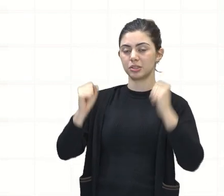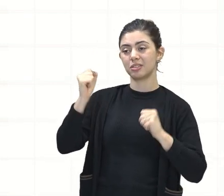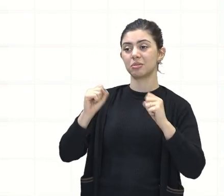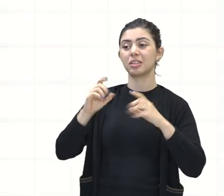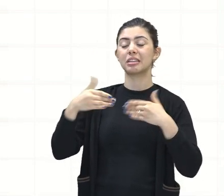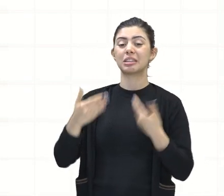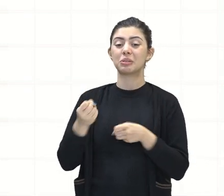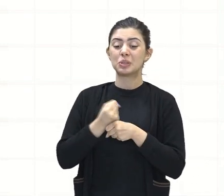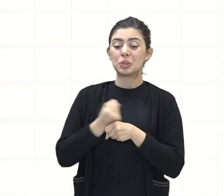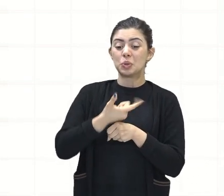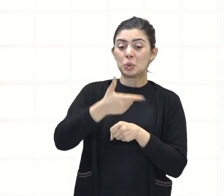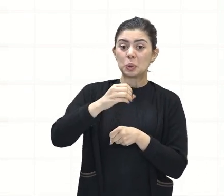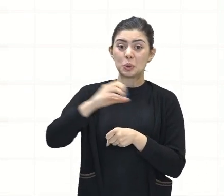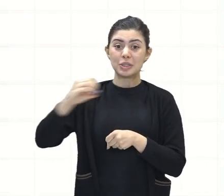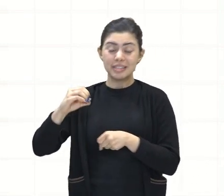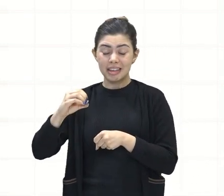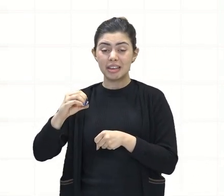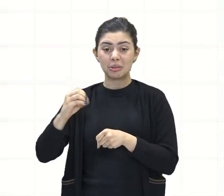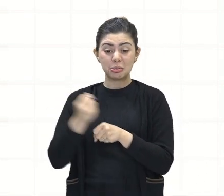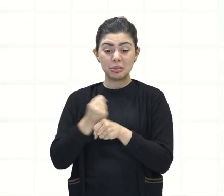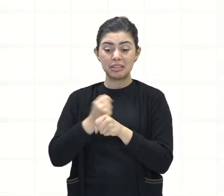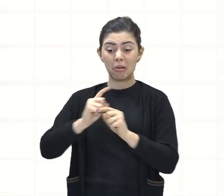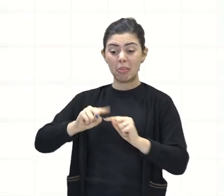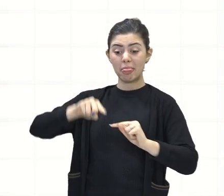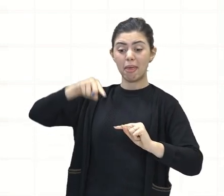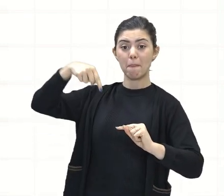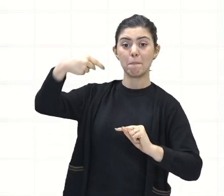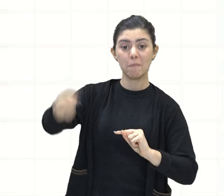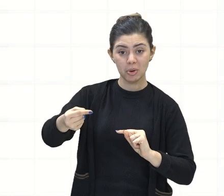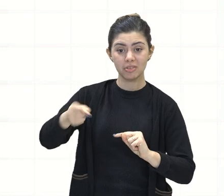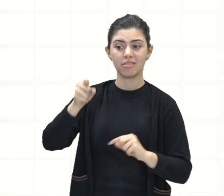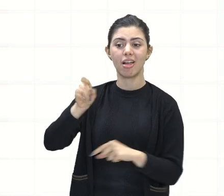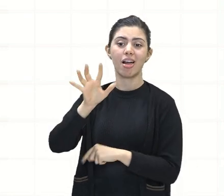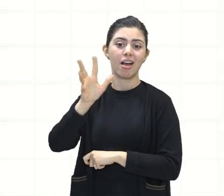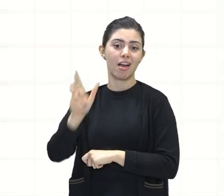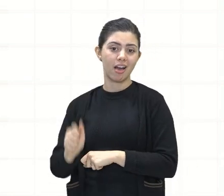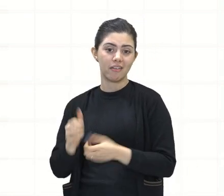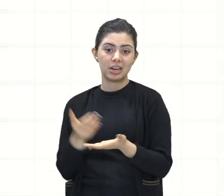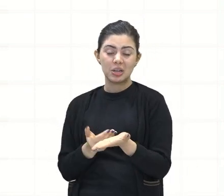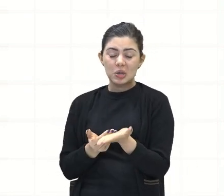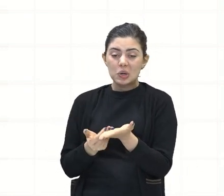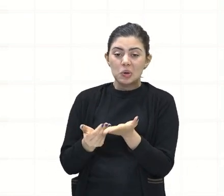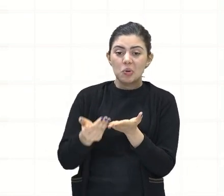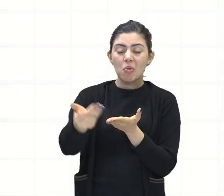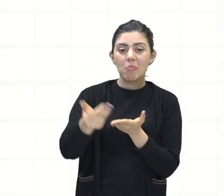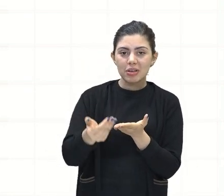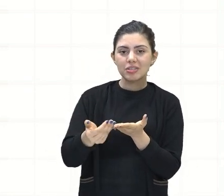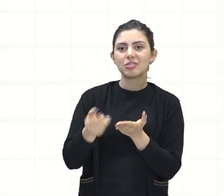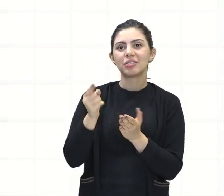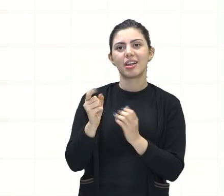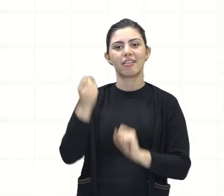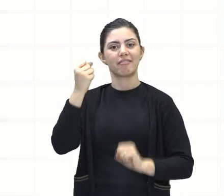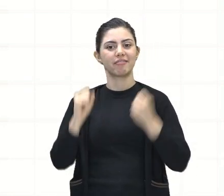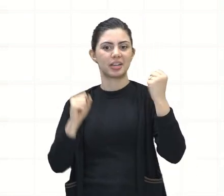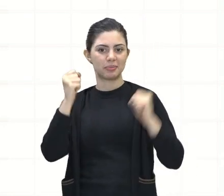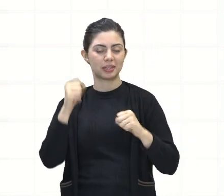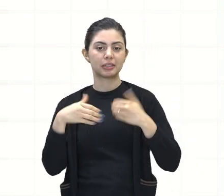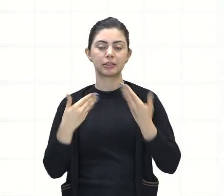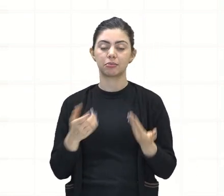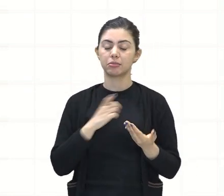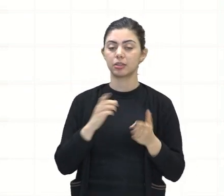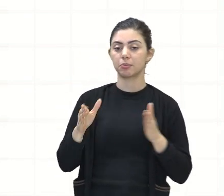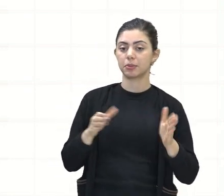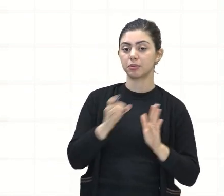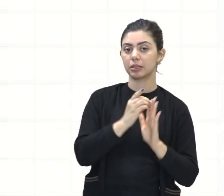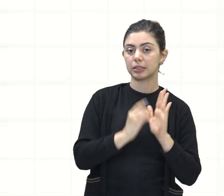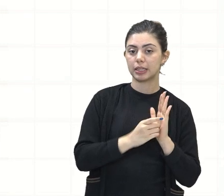quase 200 anos depois da primeira revolução industrial é que o continente africano foi se industrializar, num período que envolve as décadas